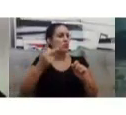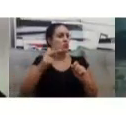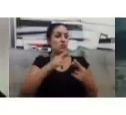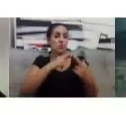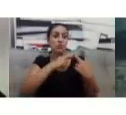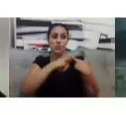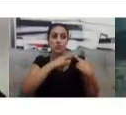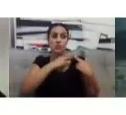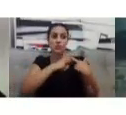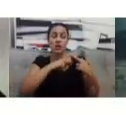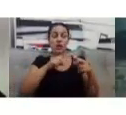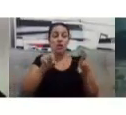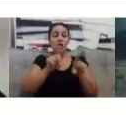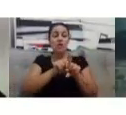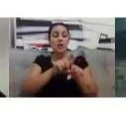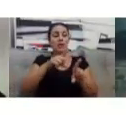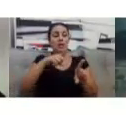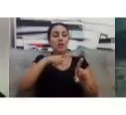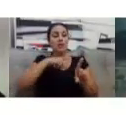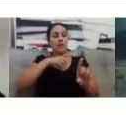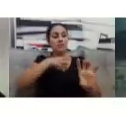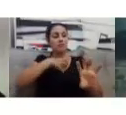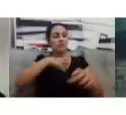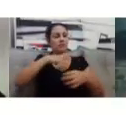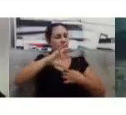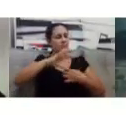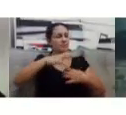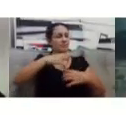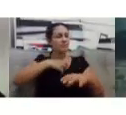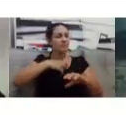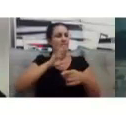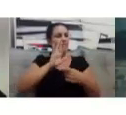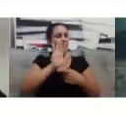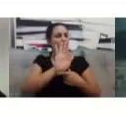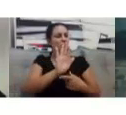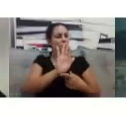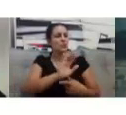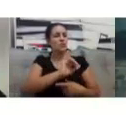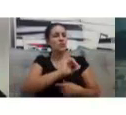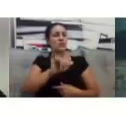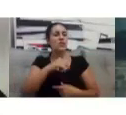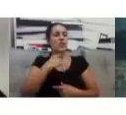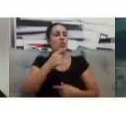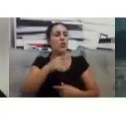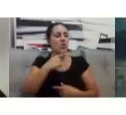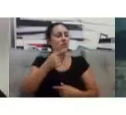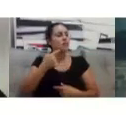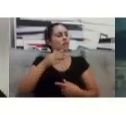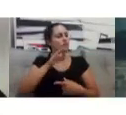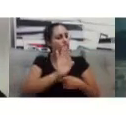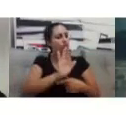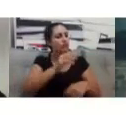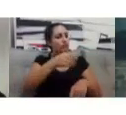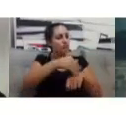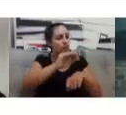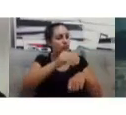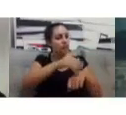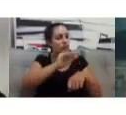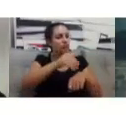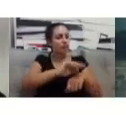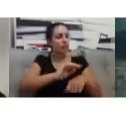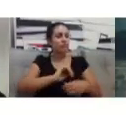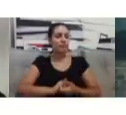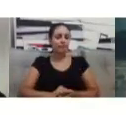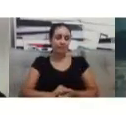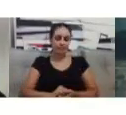poder acolher vocês. A tirar as dúvidas sempre que necessário. Que vocês possam fazer igual. Foi dito.